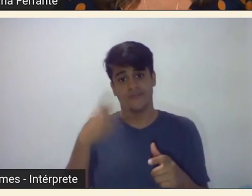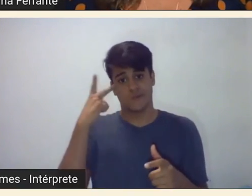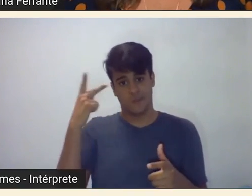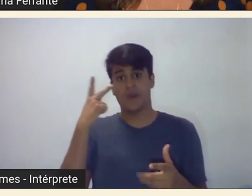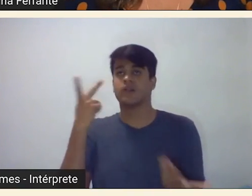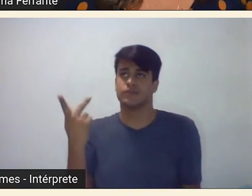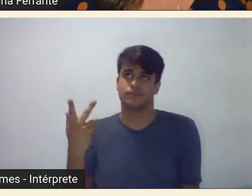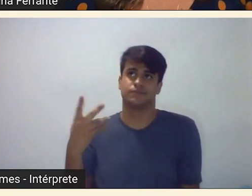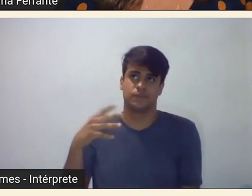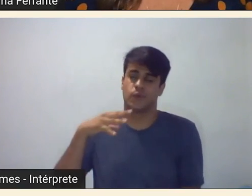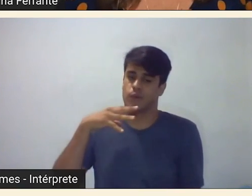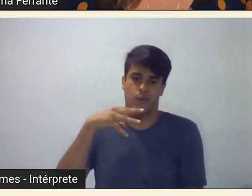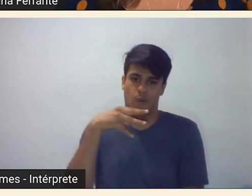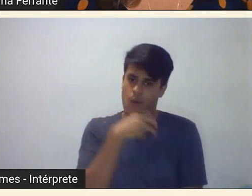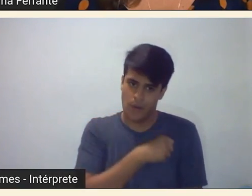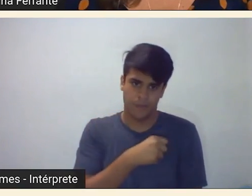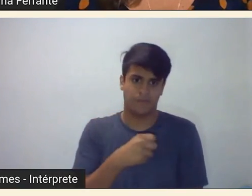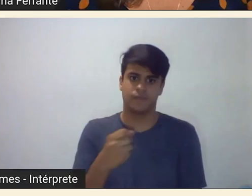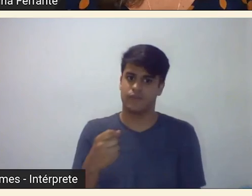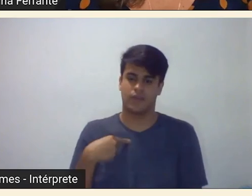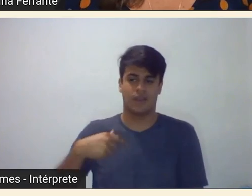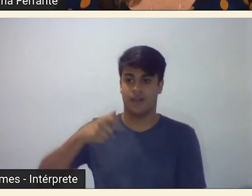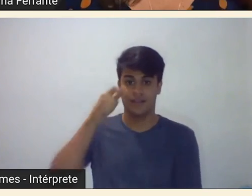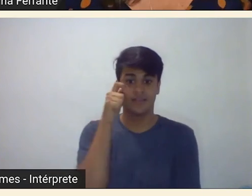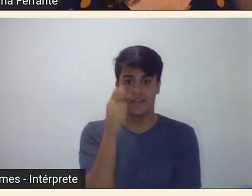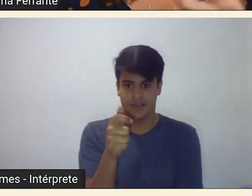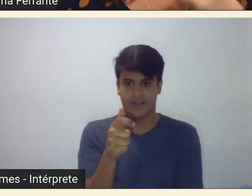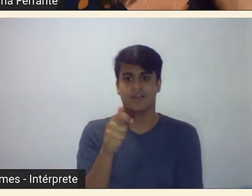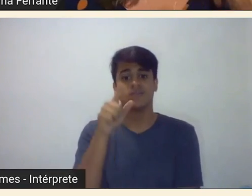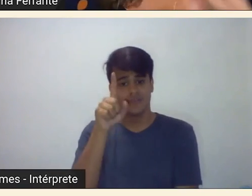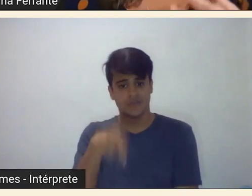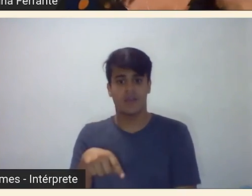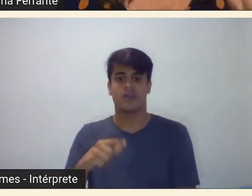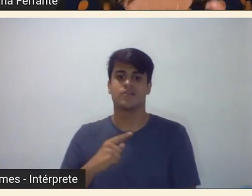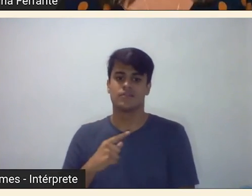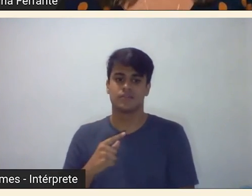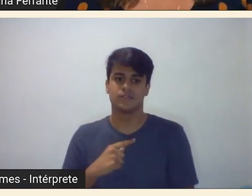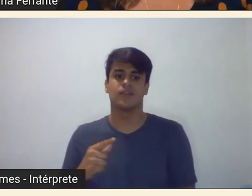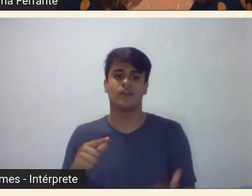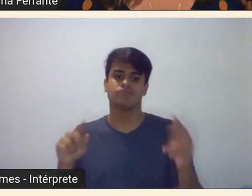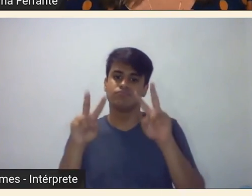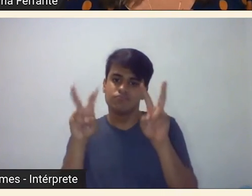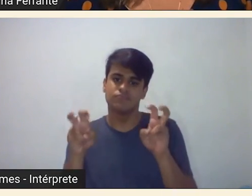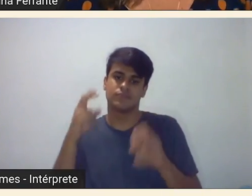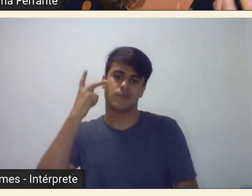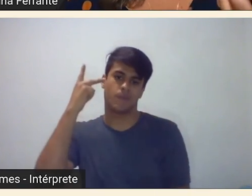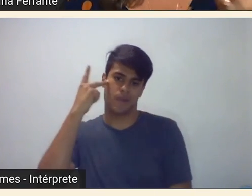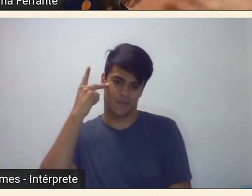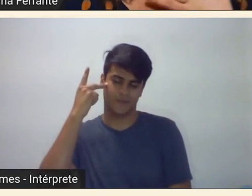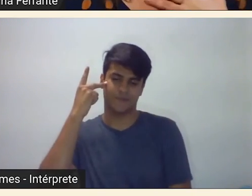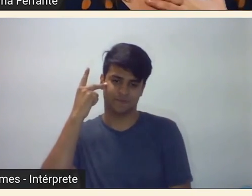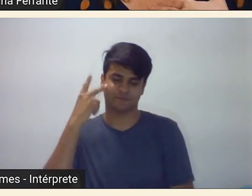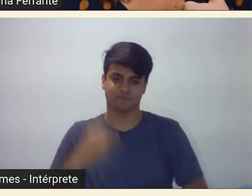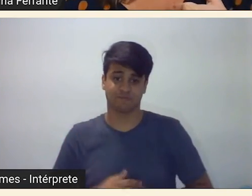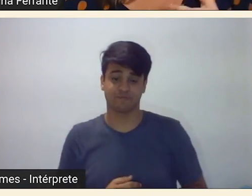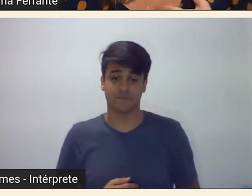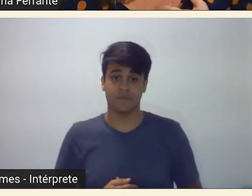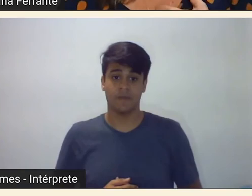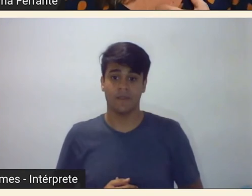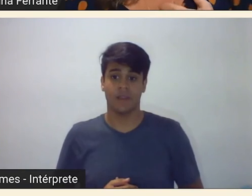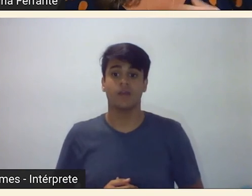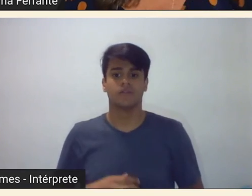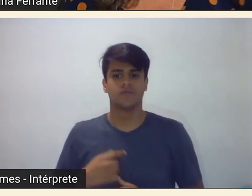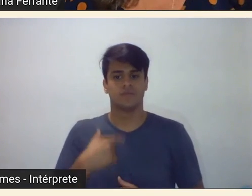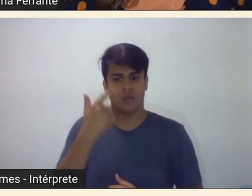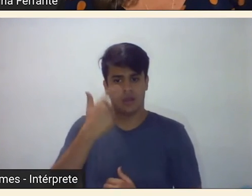a glutina, maior interesse em relação à temática de São Paulo, né? Como na minha própria